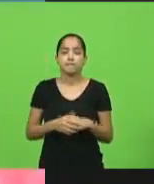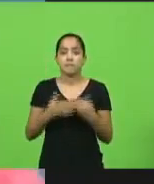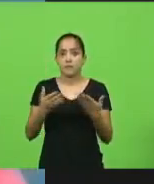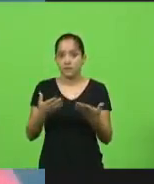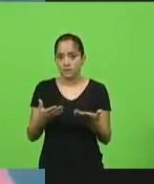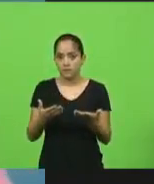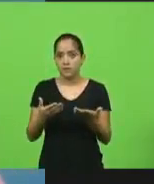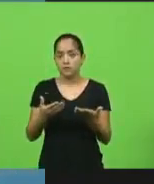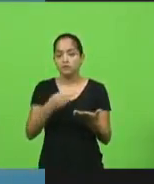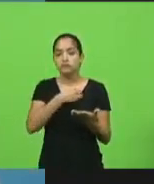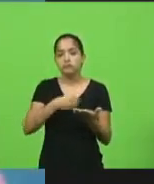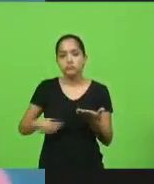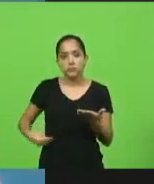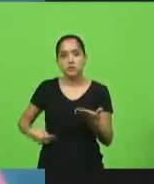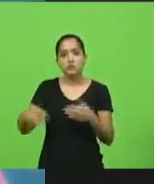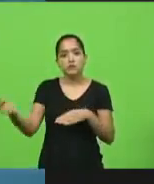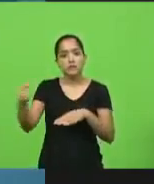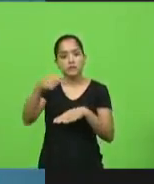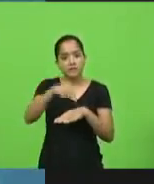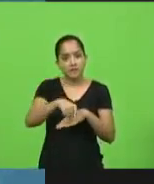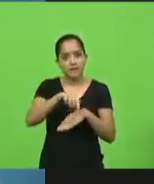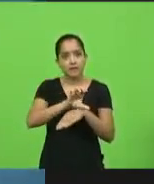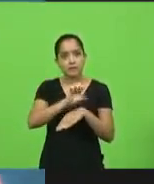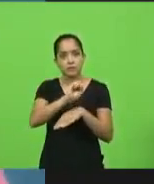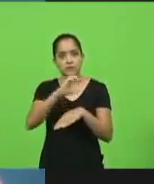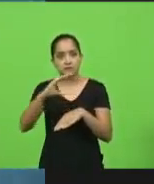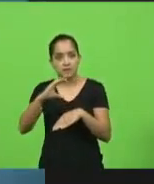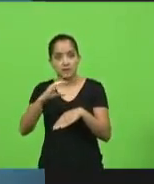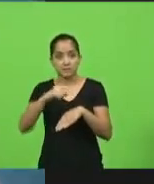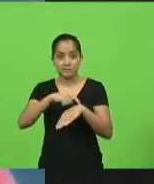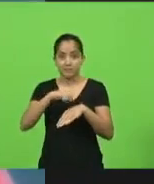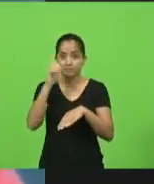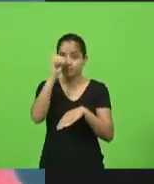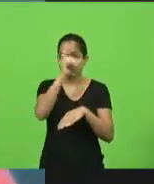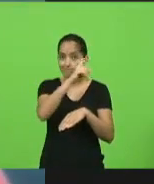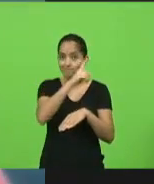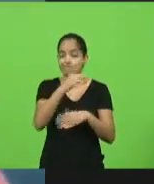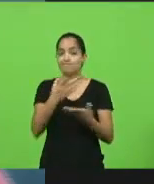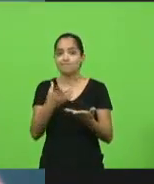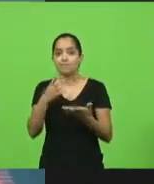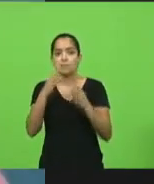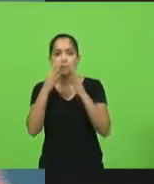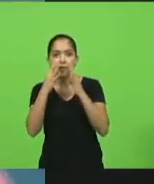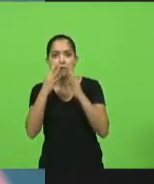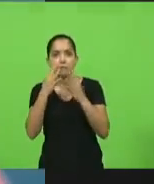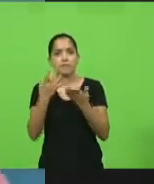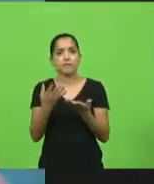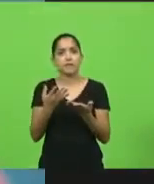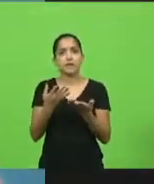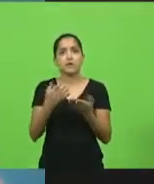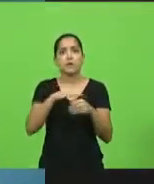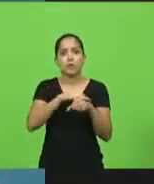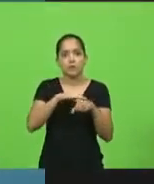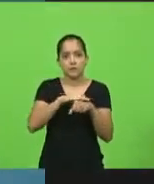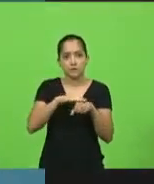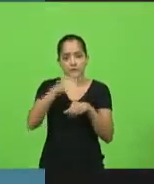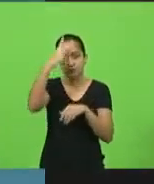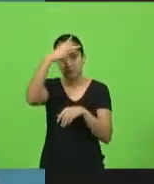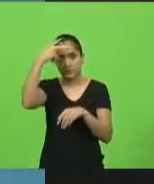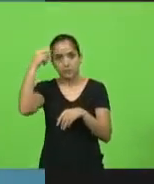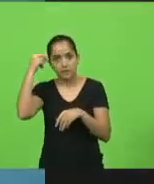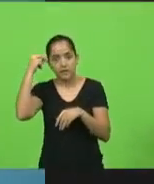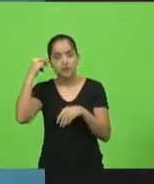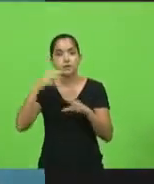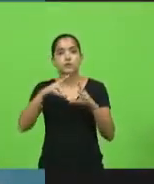Fazuello vem à Santa Catarina nesse momento difícil para ouvir o prefeito Chapecó, para ouvir os